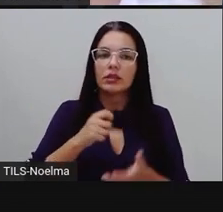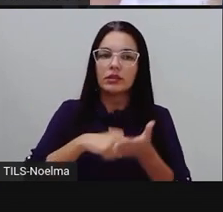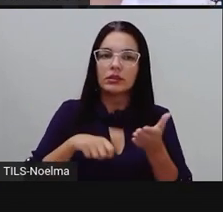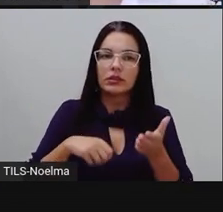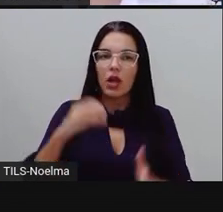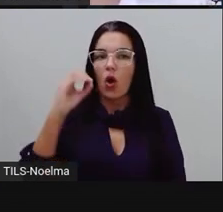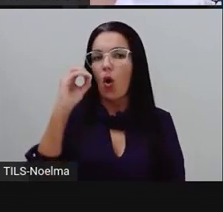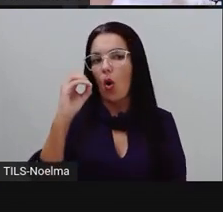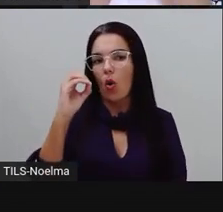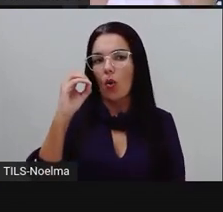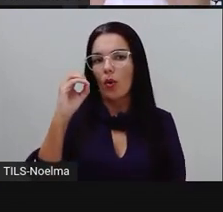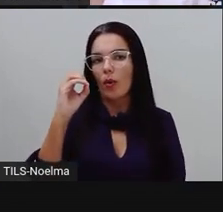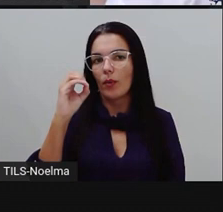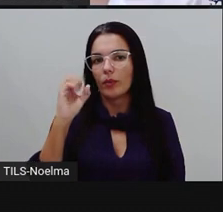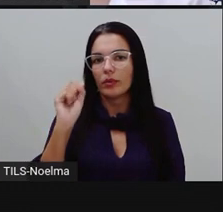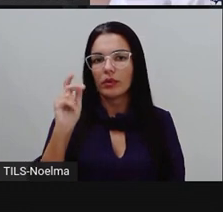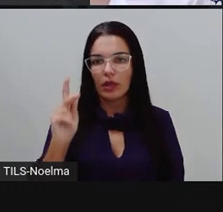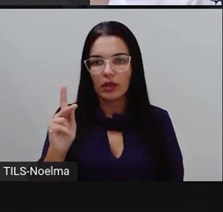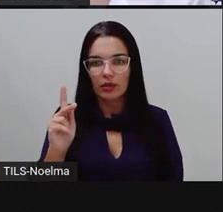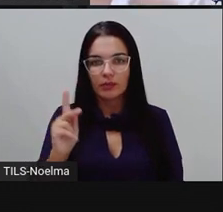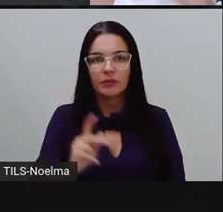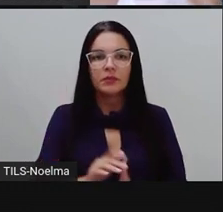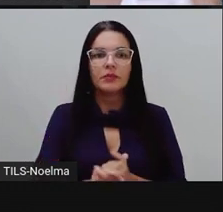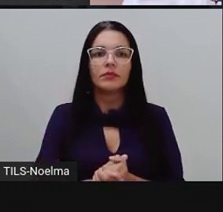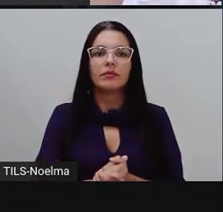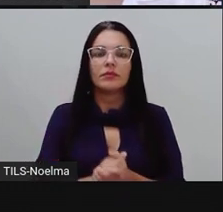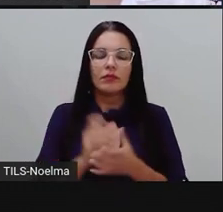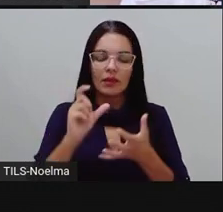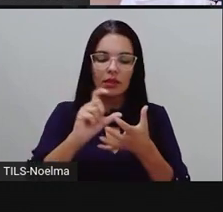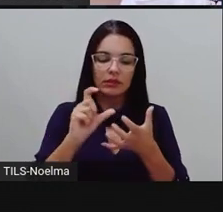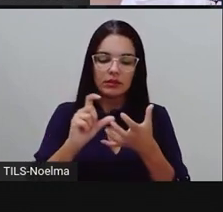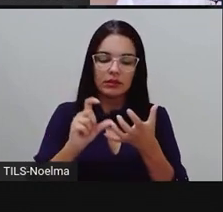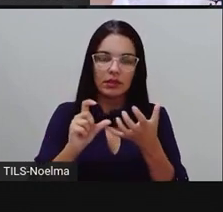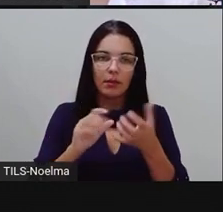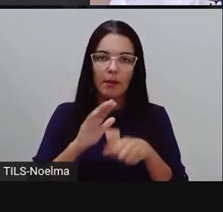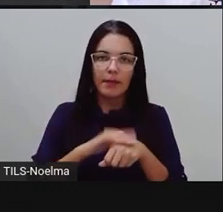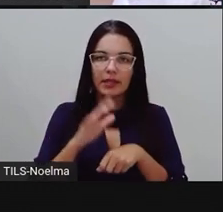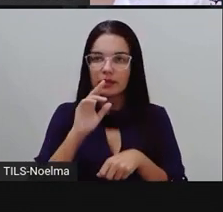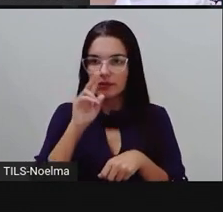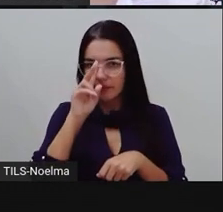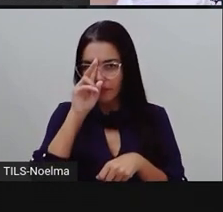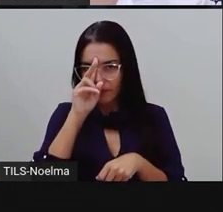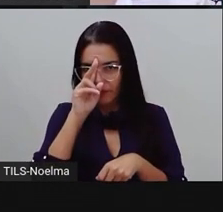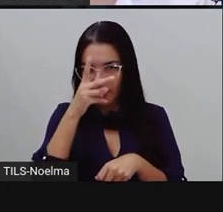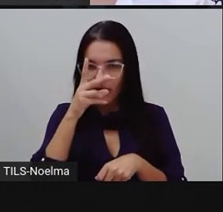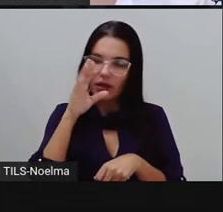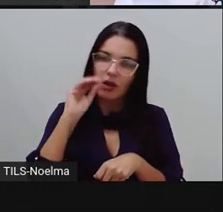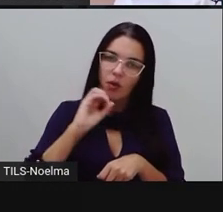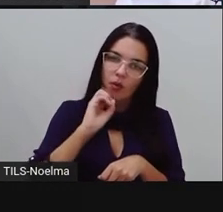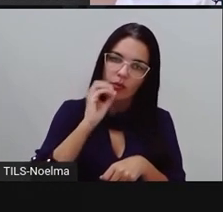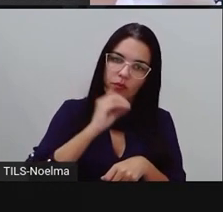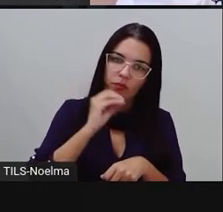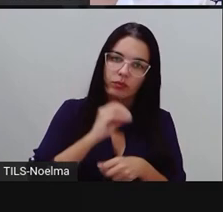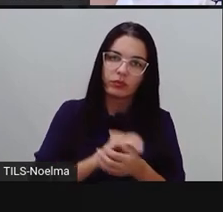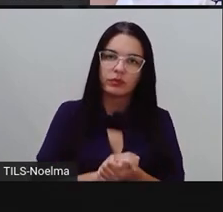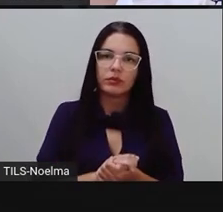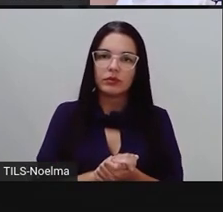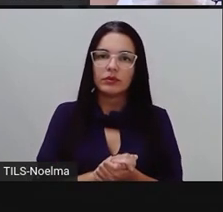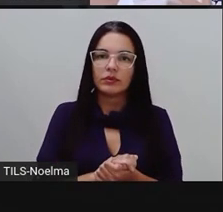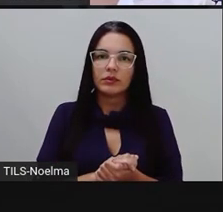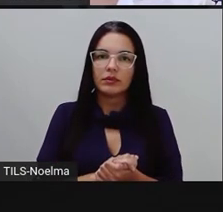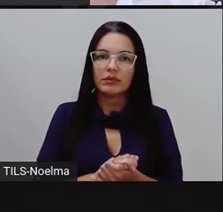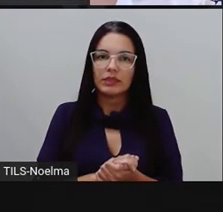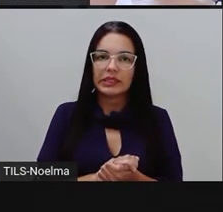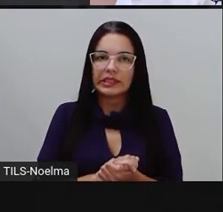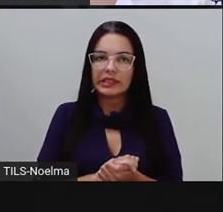pato, então, tem uma sílaba mais fraca, eu coloquei um O no final, tá bom? E olha lá, pra